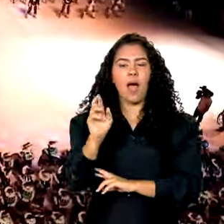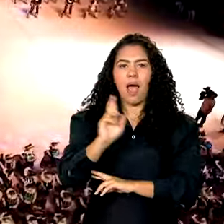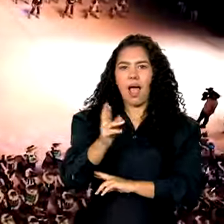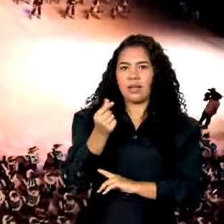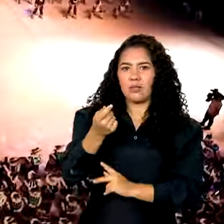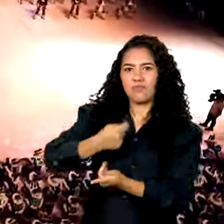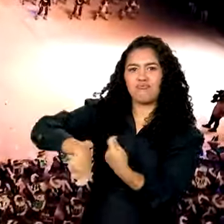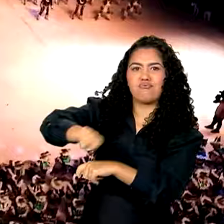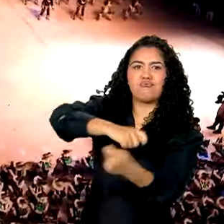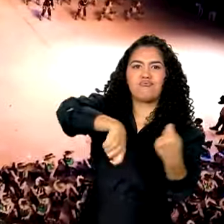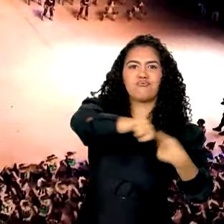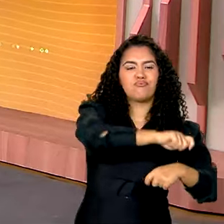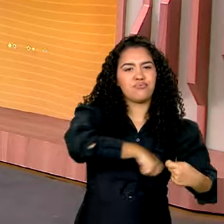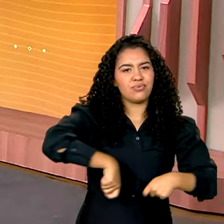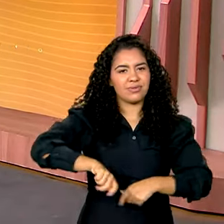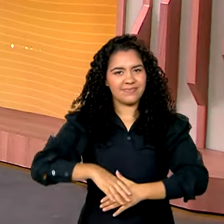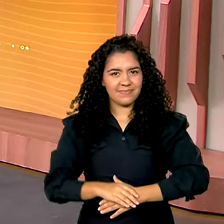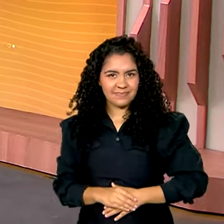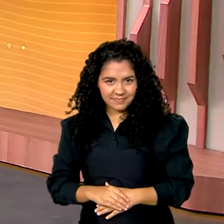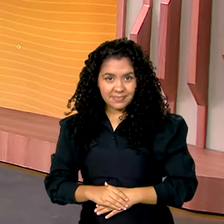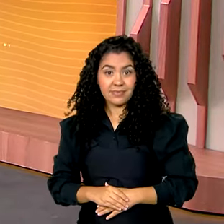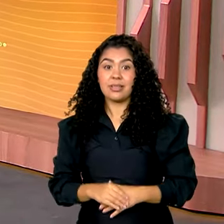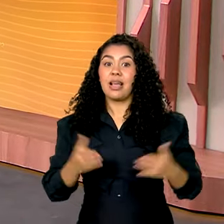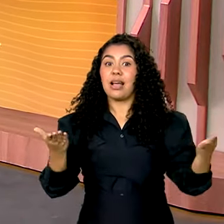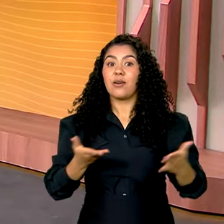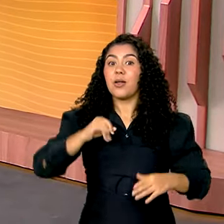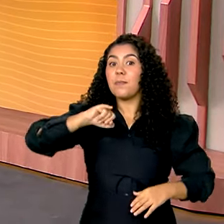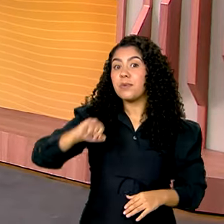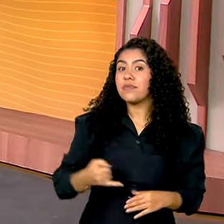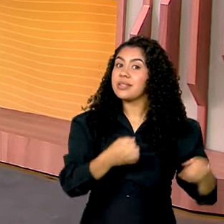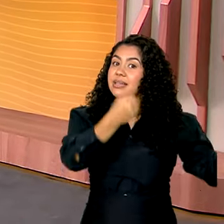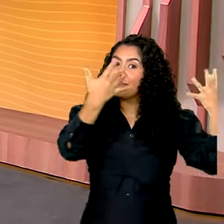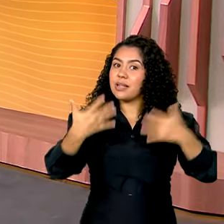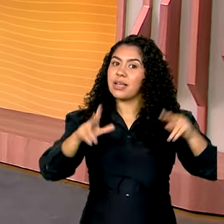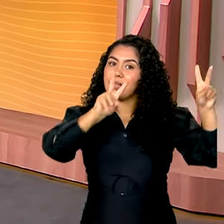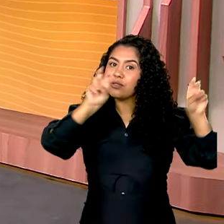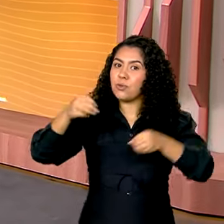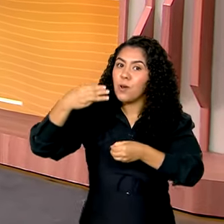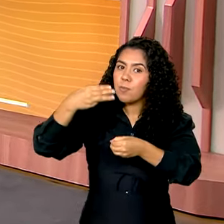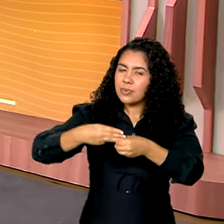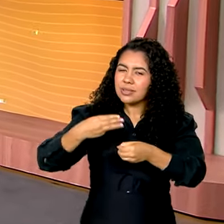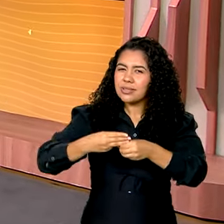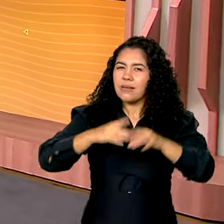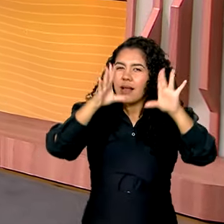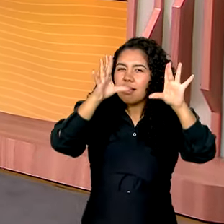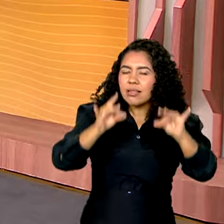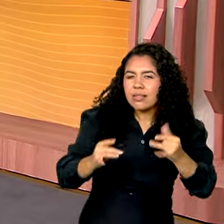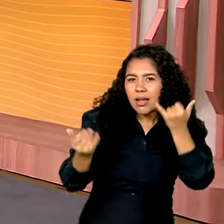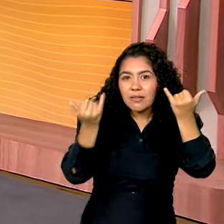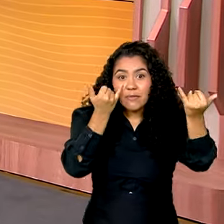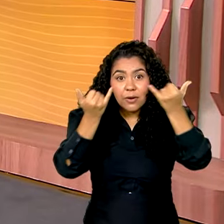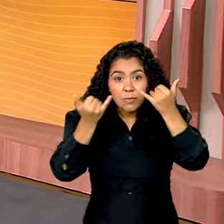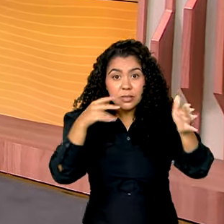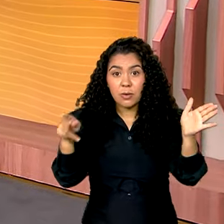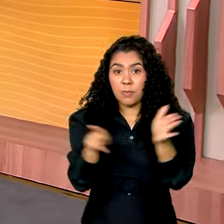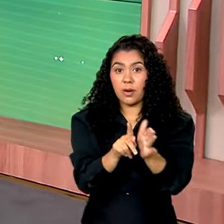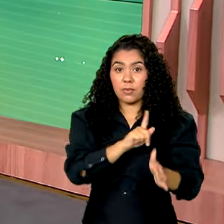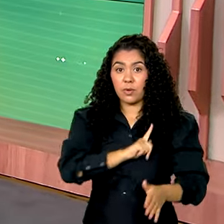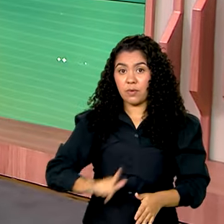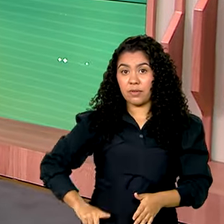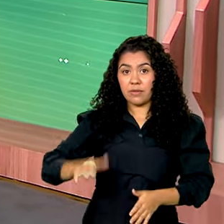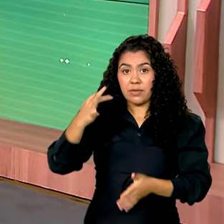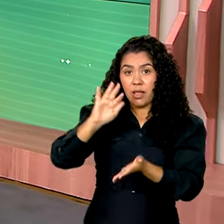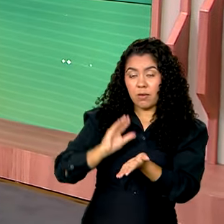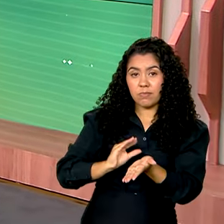economia do município. E vamos aproveitar e falar de Parintins. Vamos conhecer algumas ações do governo federal nesta cidade